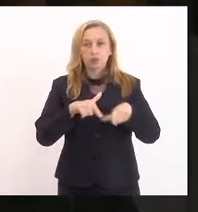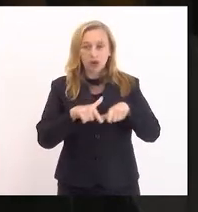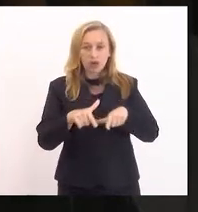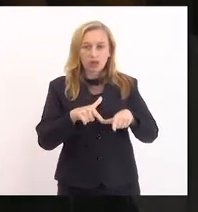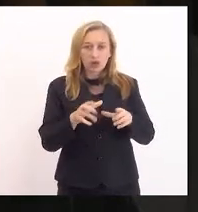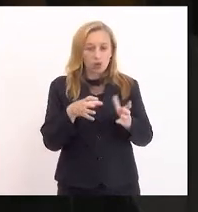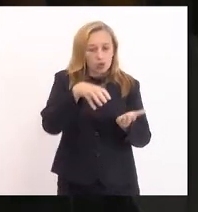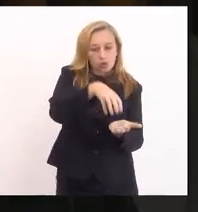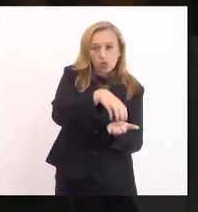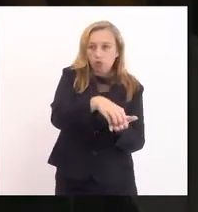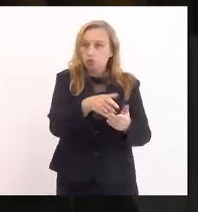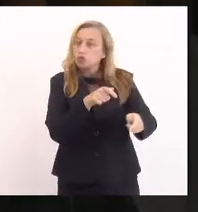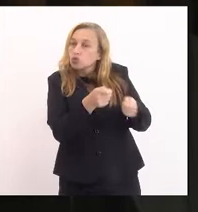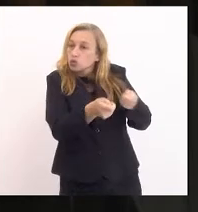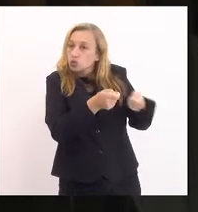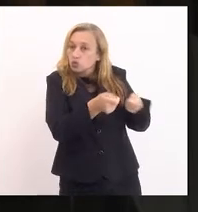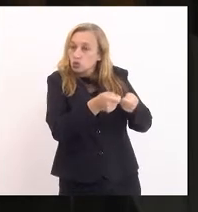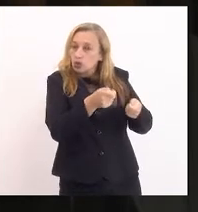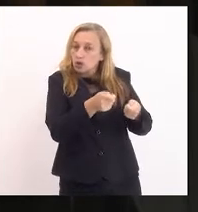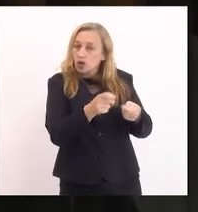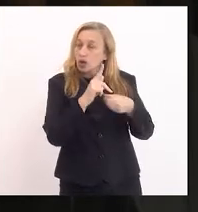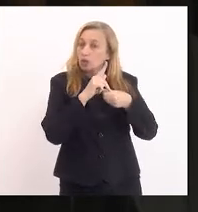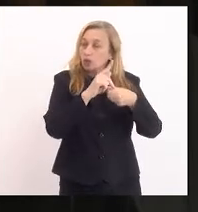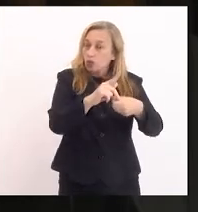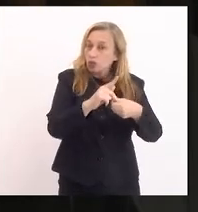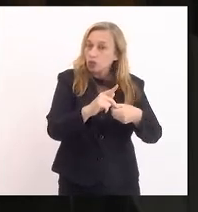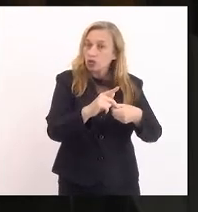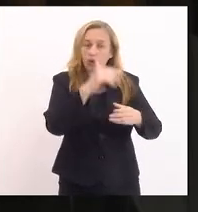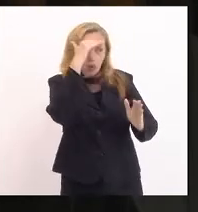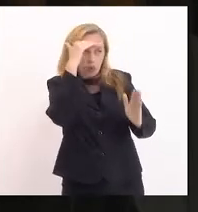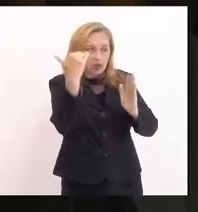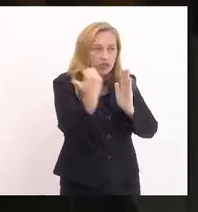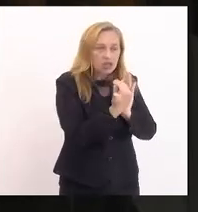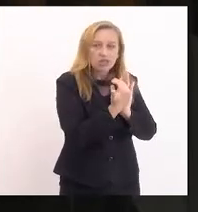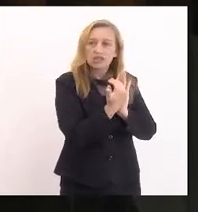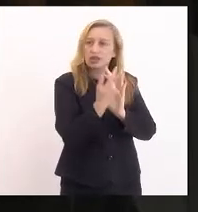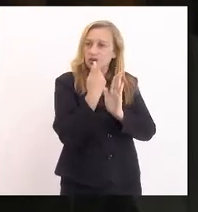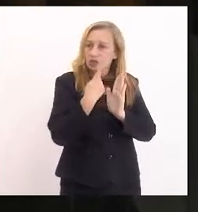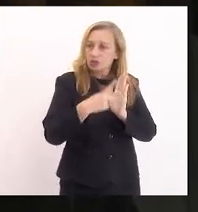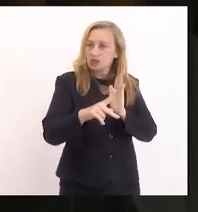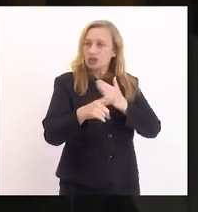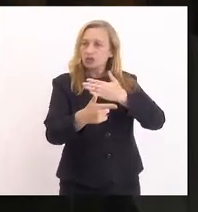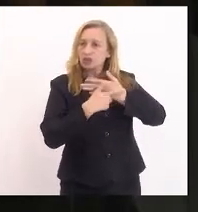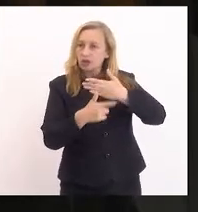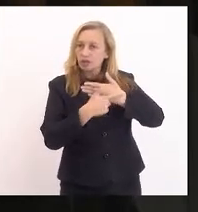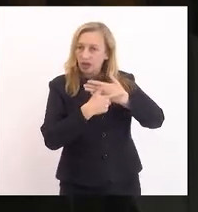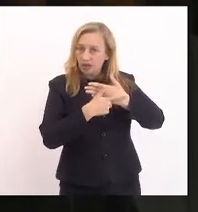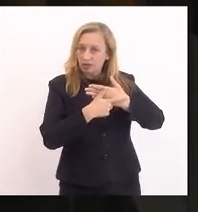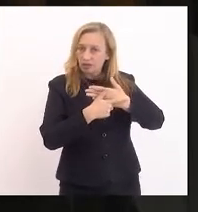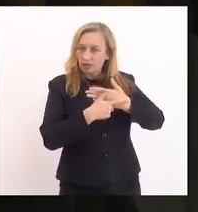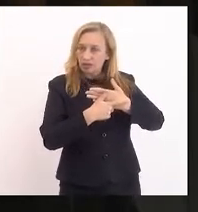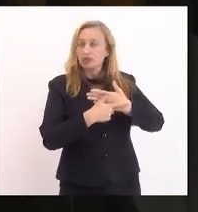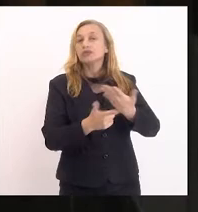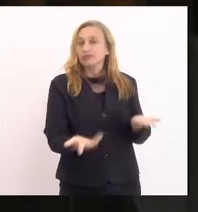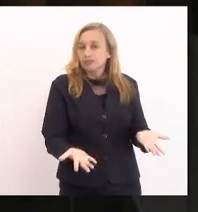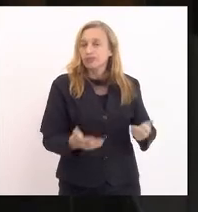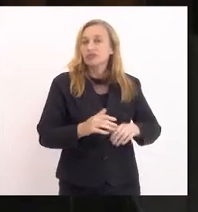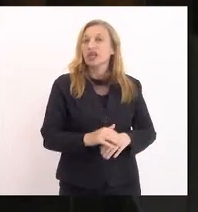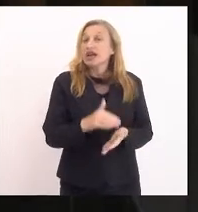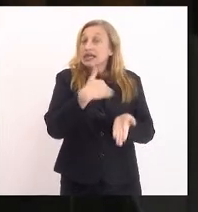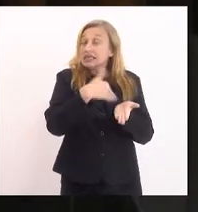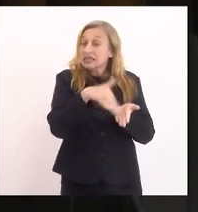de controle, a Procuradoria cumpriu seu papel, que é o controle da legalidade, e a